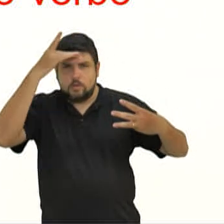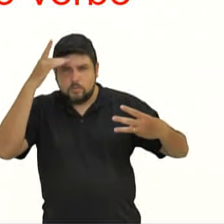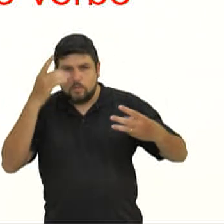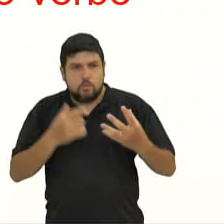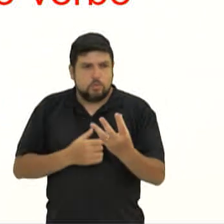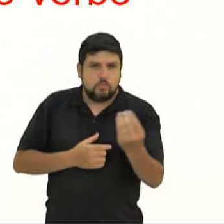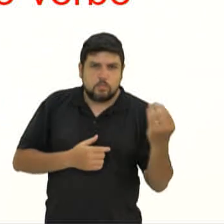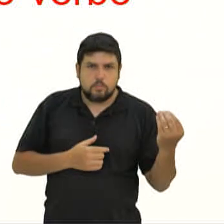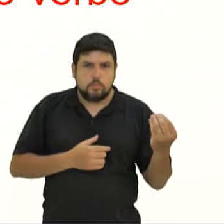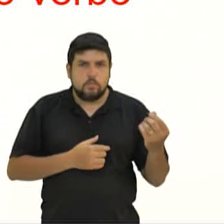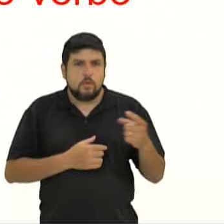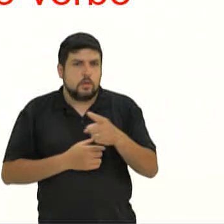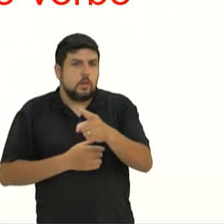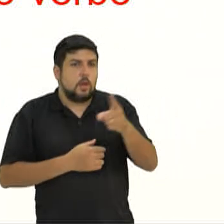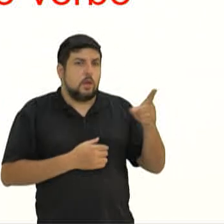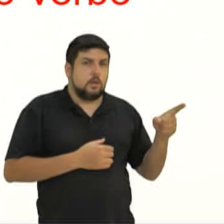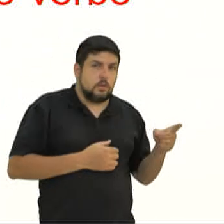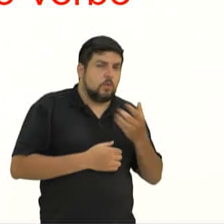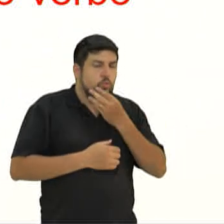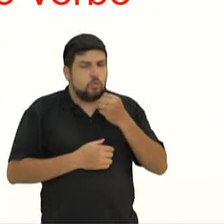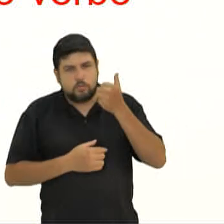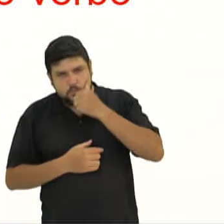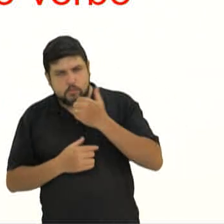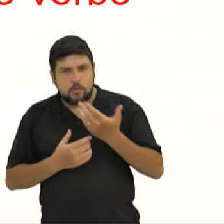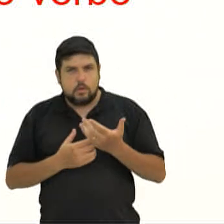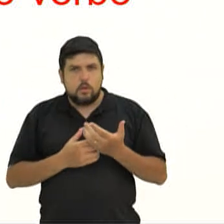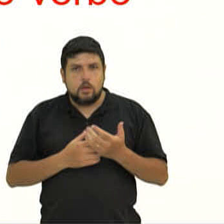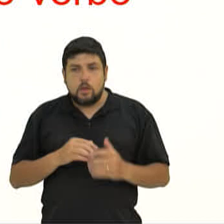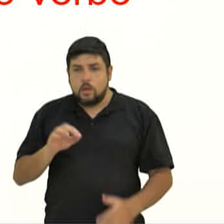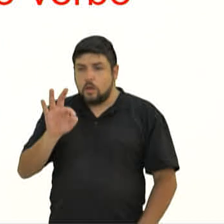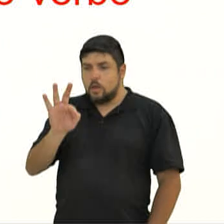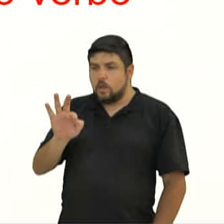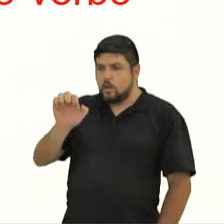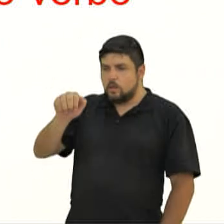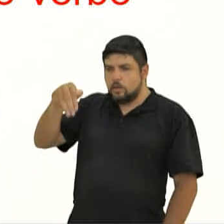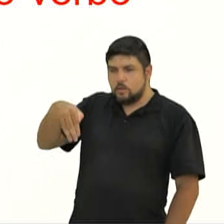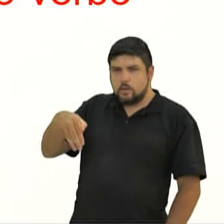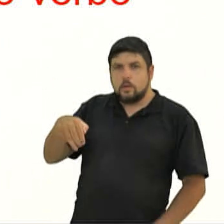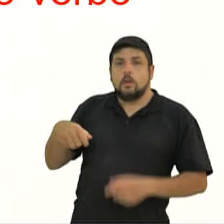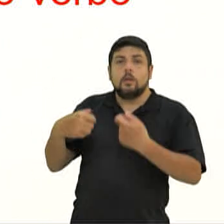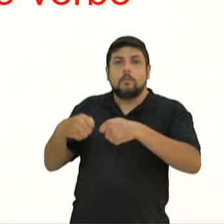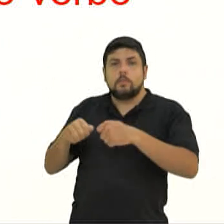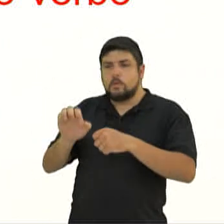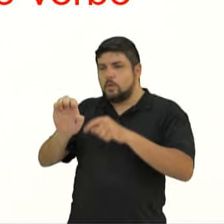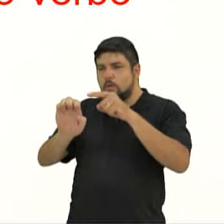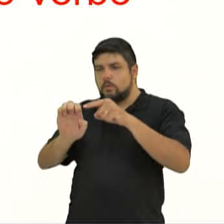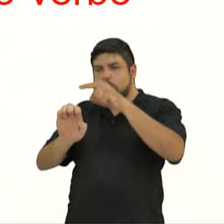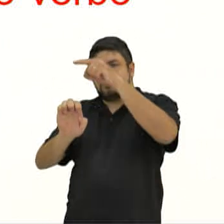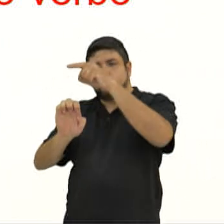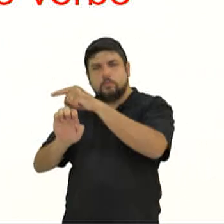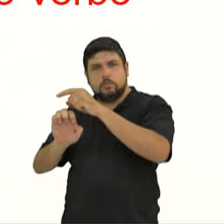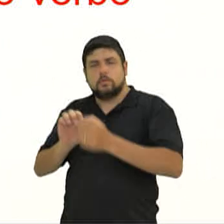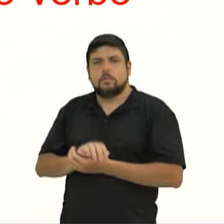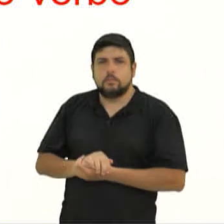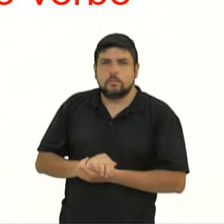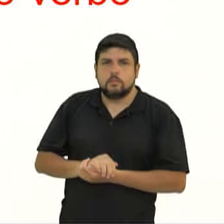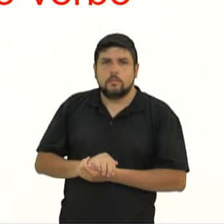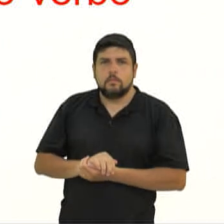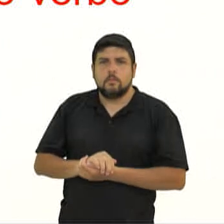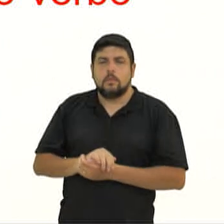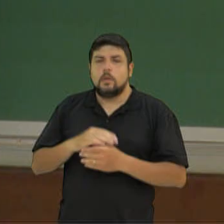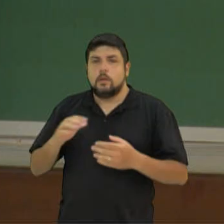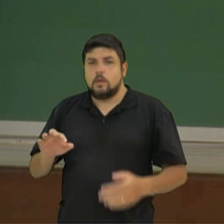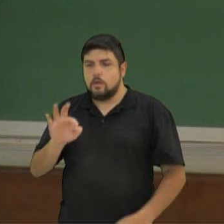eles ou elas, o verbo ter deve vir com acento circunflexo. Ou seja, quando eu uso ter, então, com acento